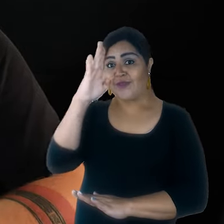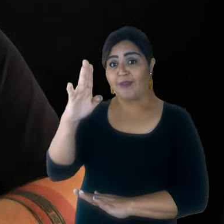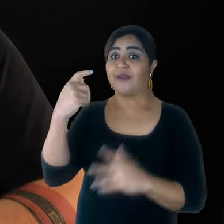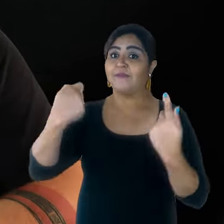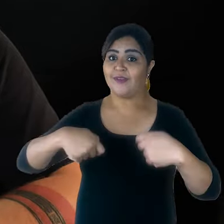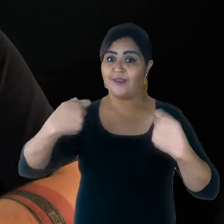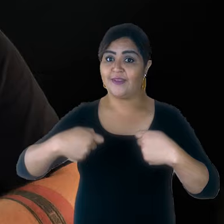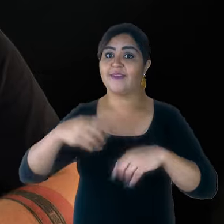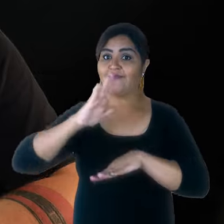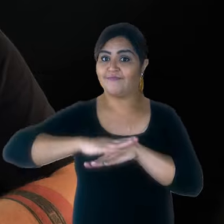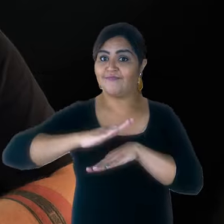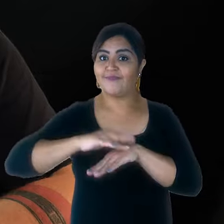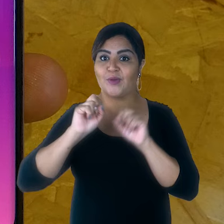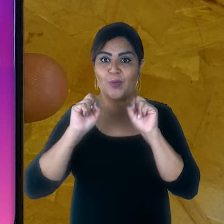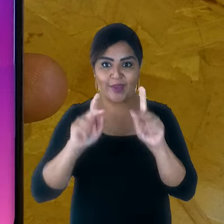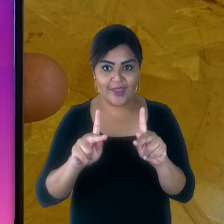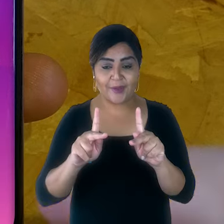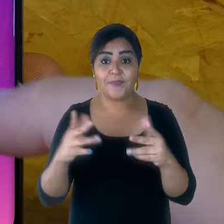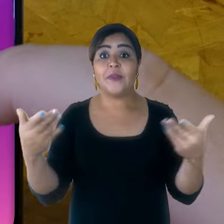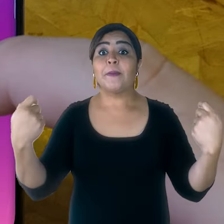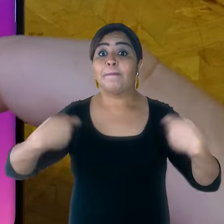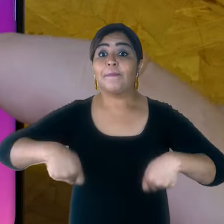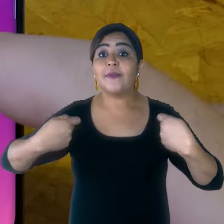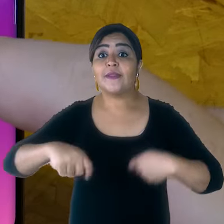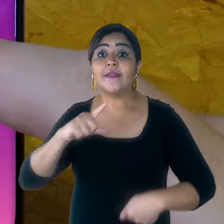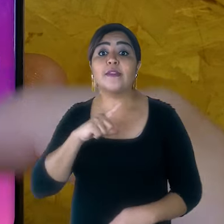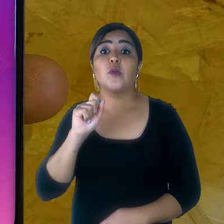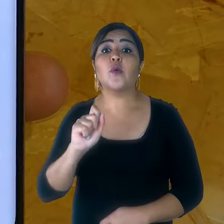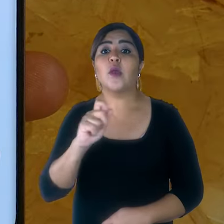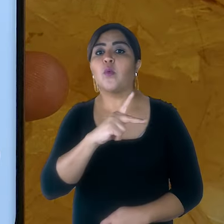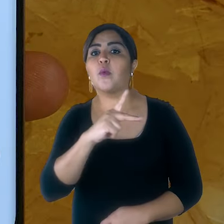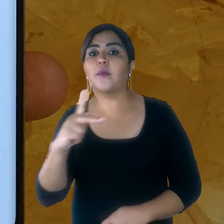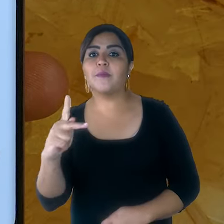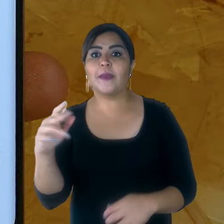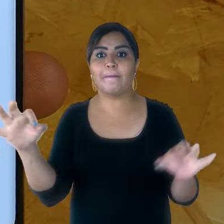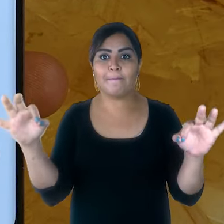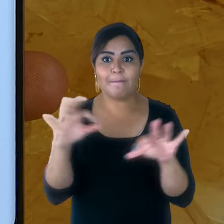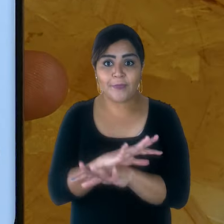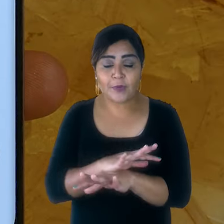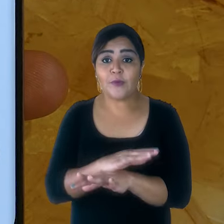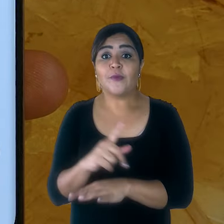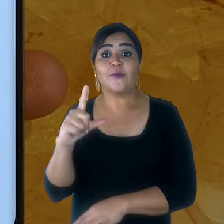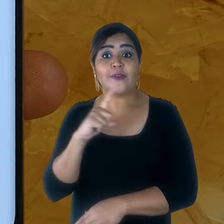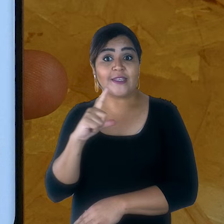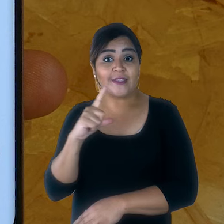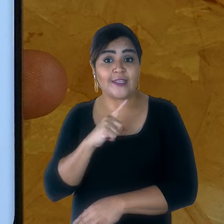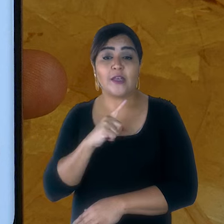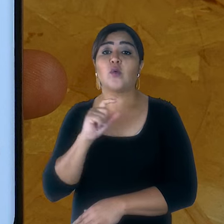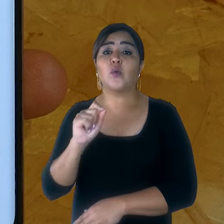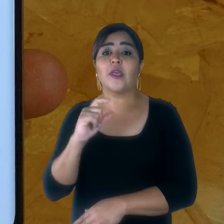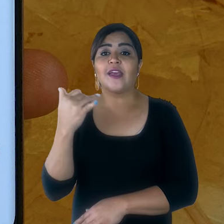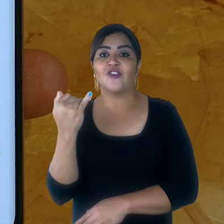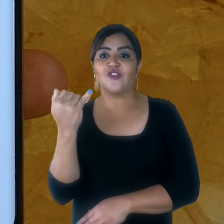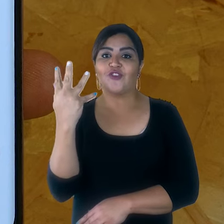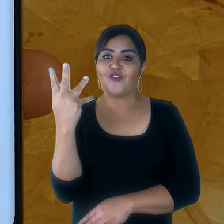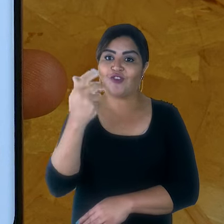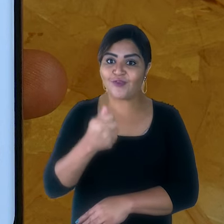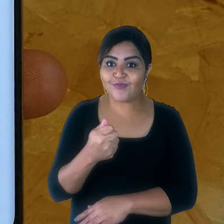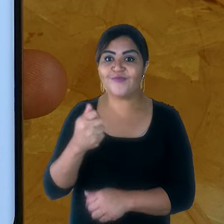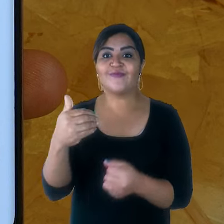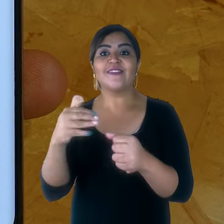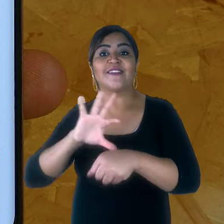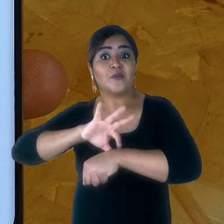para o primeiro titular, beleza? Toque em Acessar Conta. O aplicativo vai pedir para você colocar a sua senha de 4